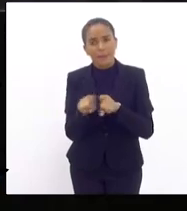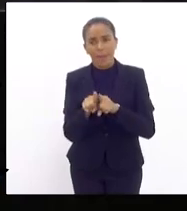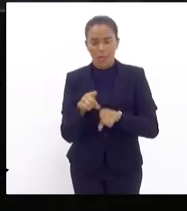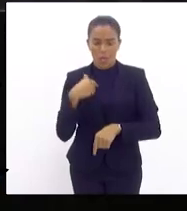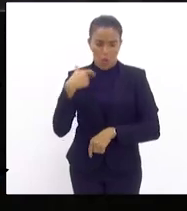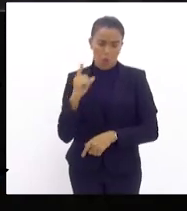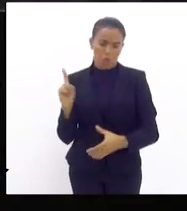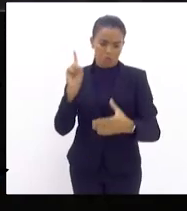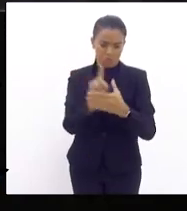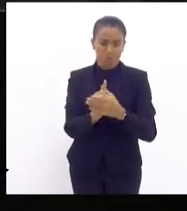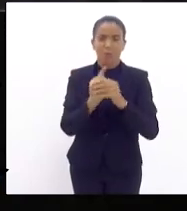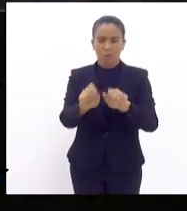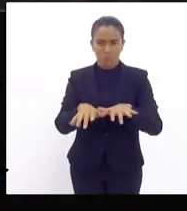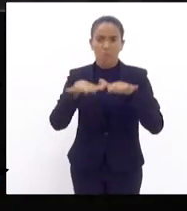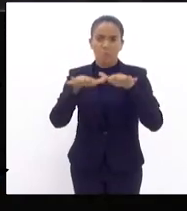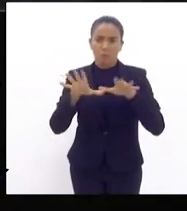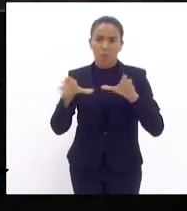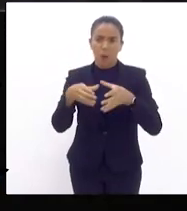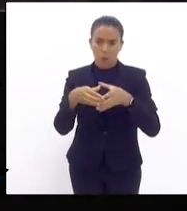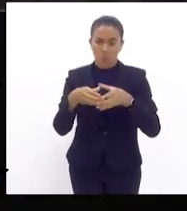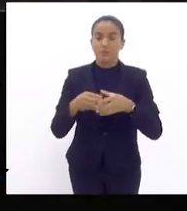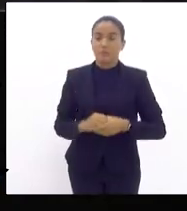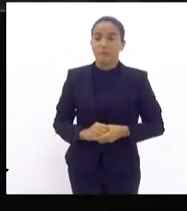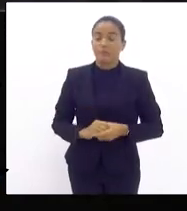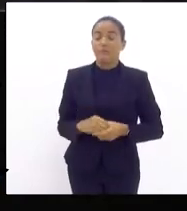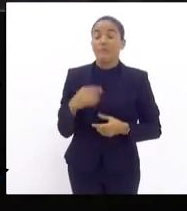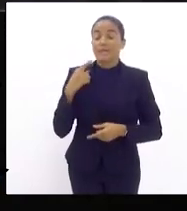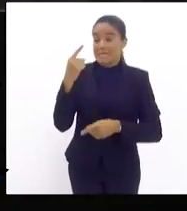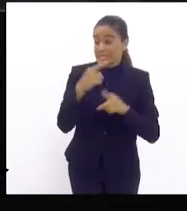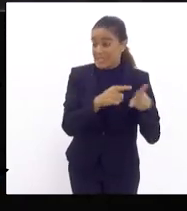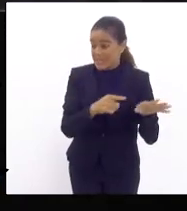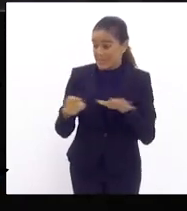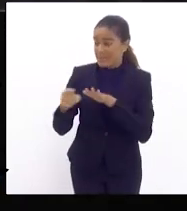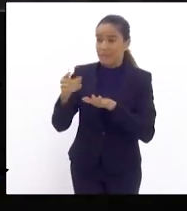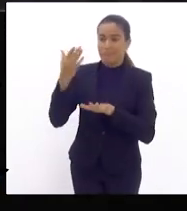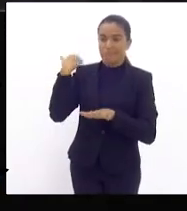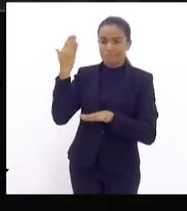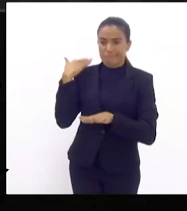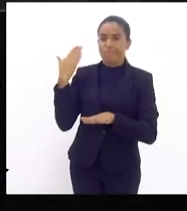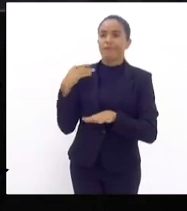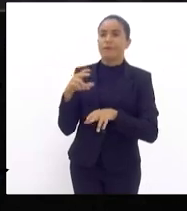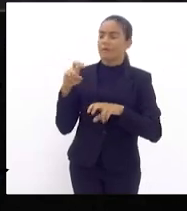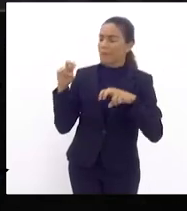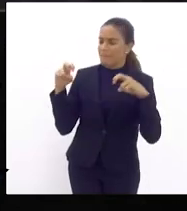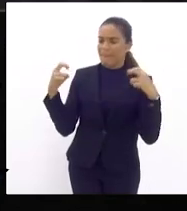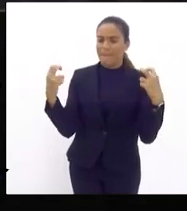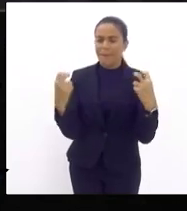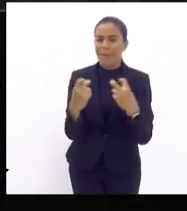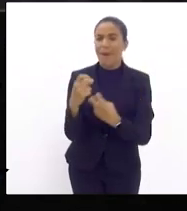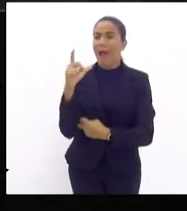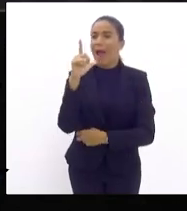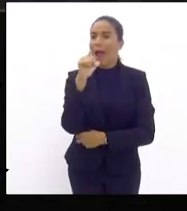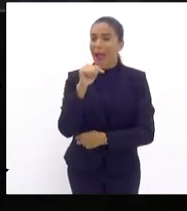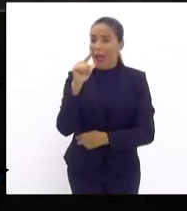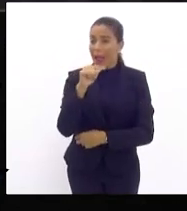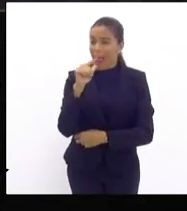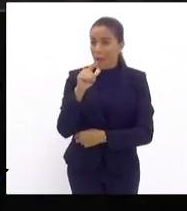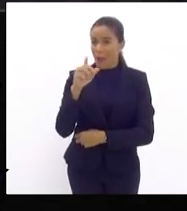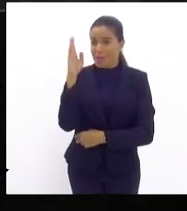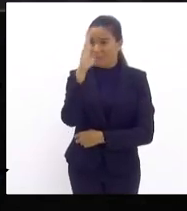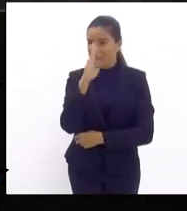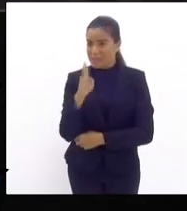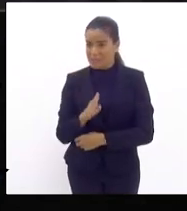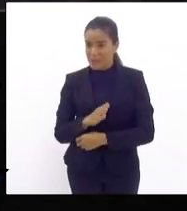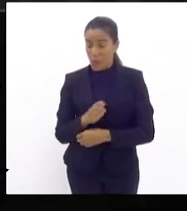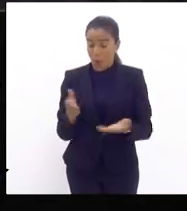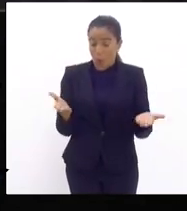estive presente na reunião de hoje semana passada nós ouvimos águas do Brasil e hoje nós